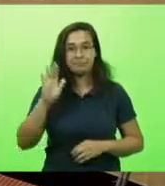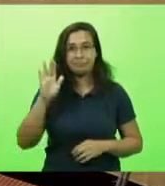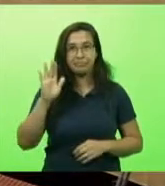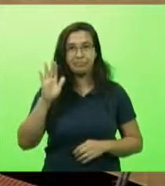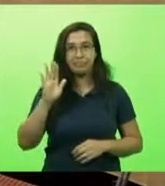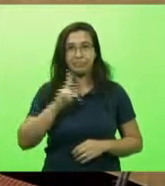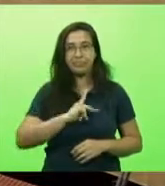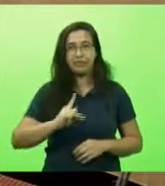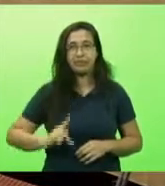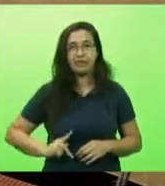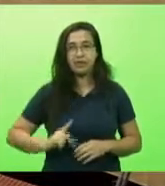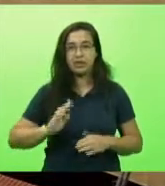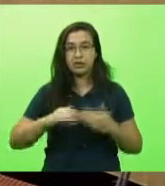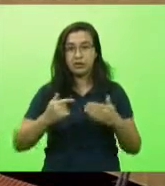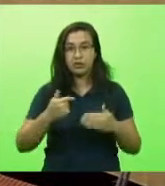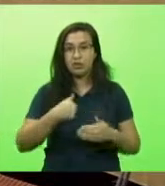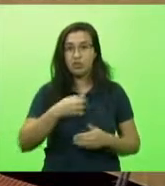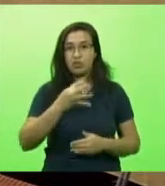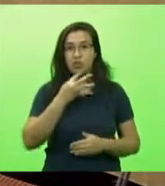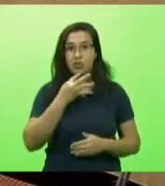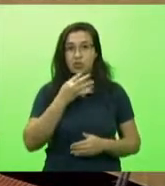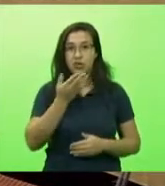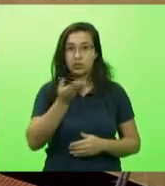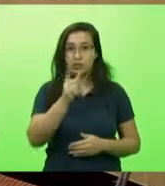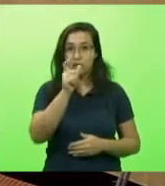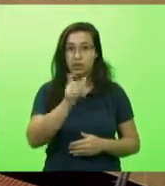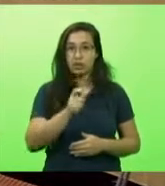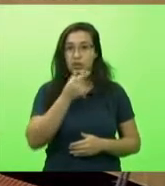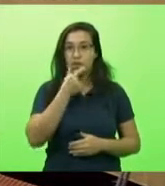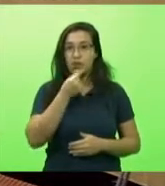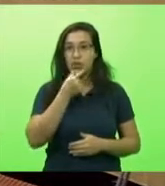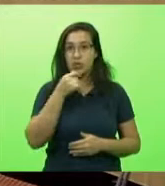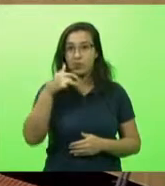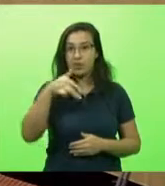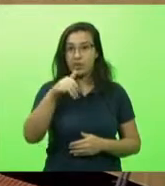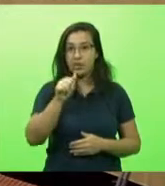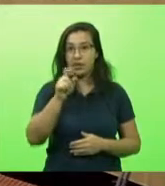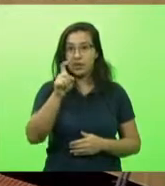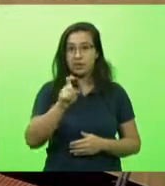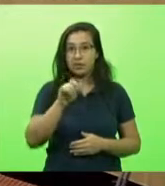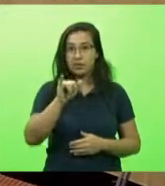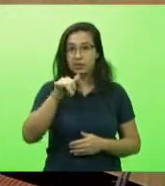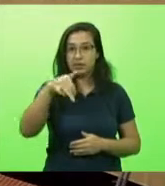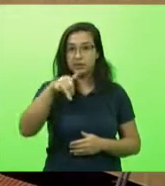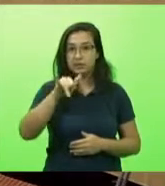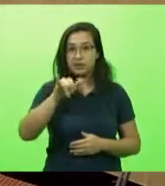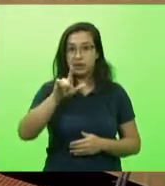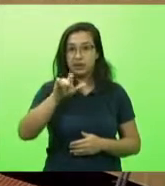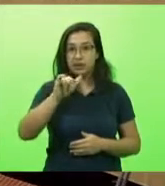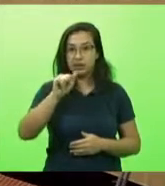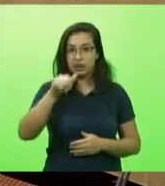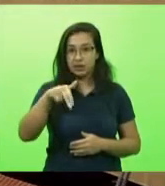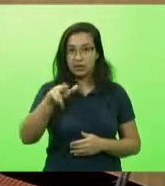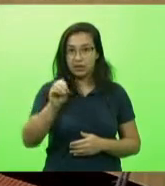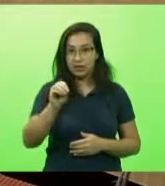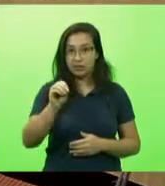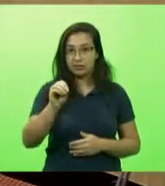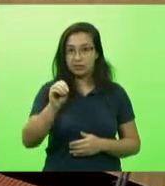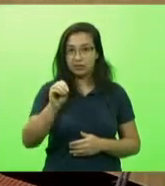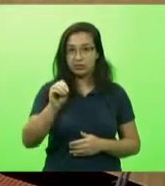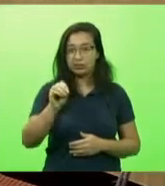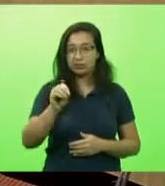eu conheço o Maximiliano Oliveira que foi indicado para o hospital. Para mim,